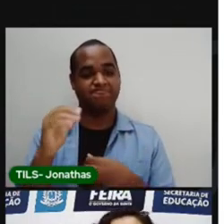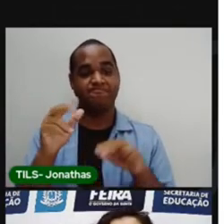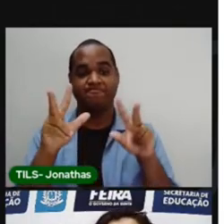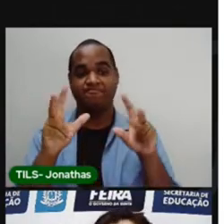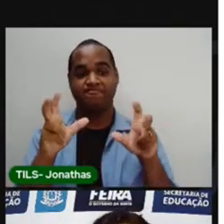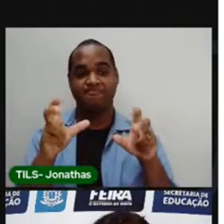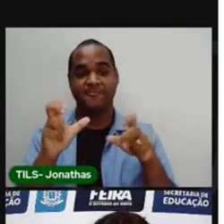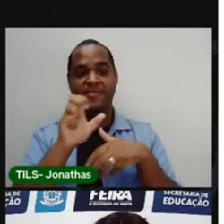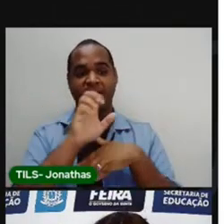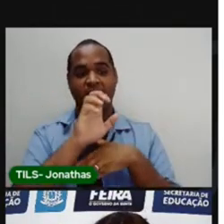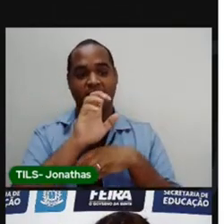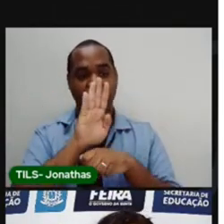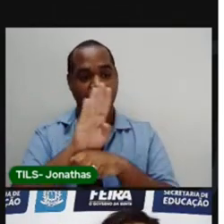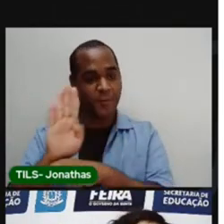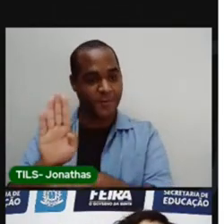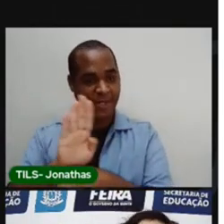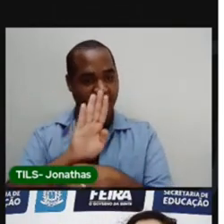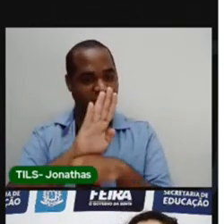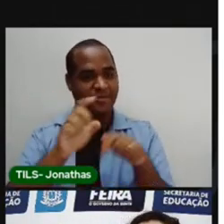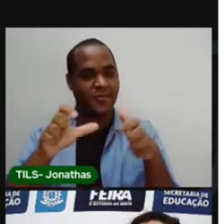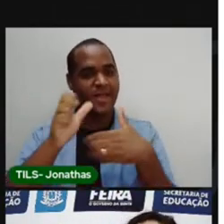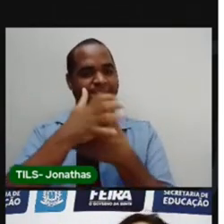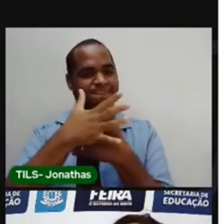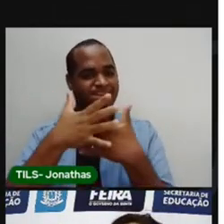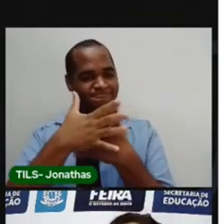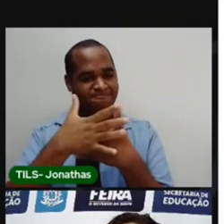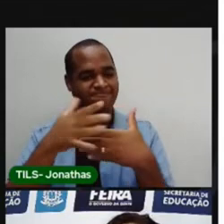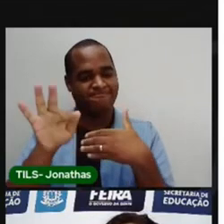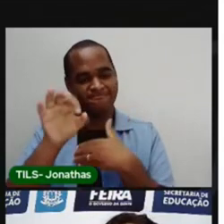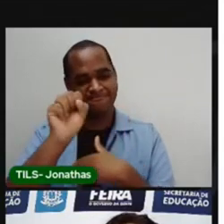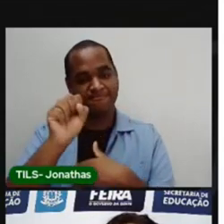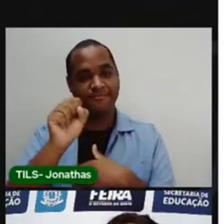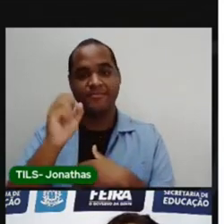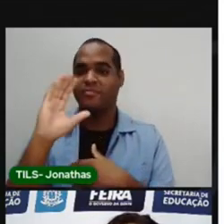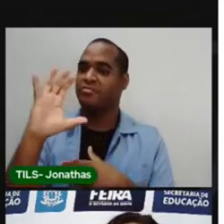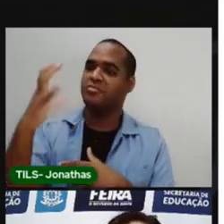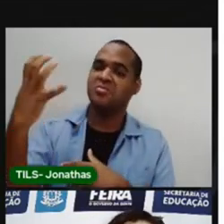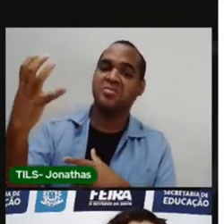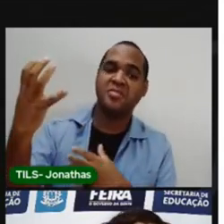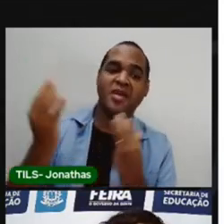tema, bairros da nossa cidade. Como está o tempo?